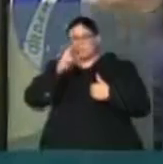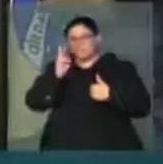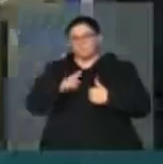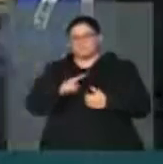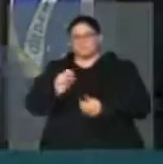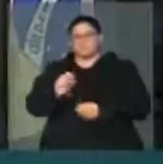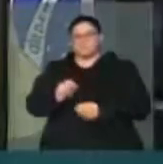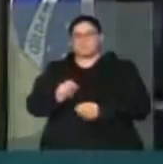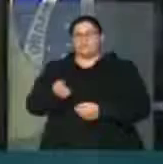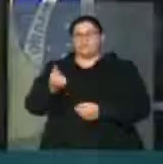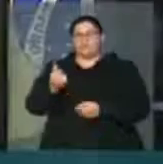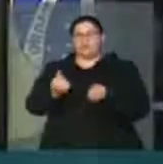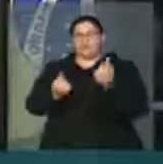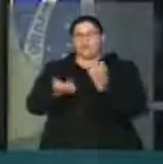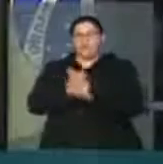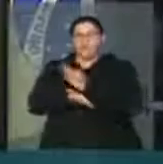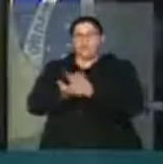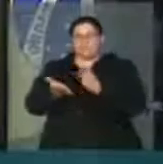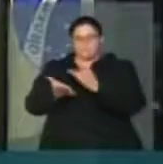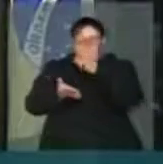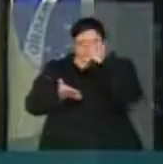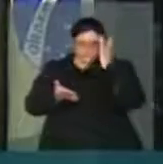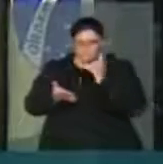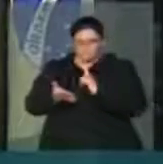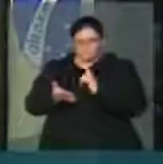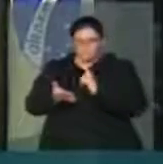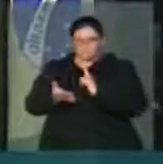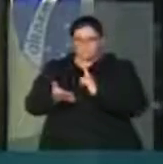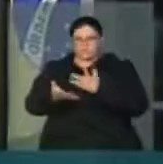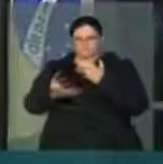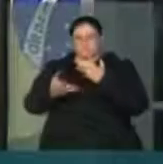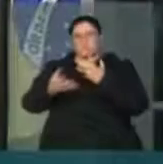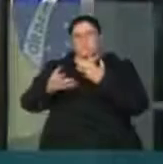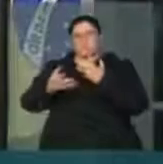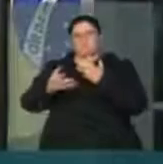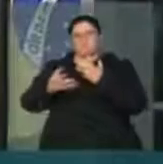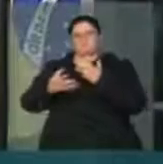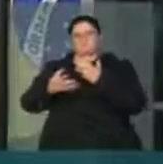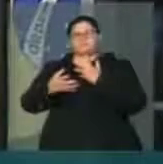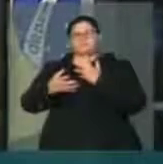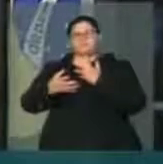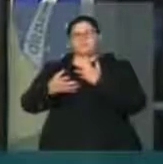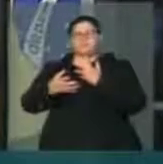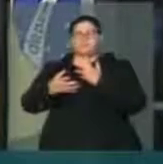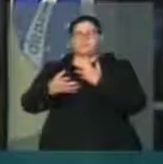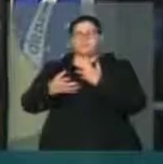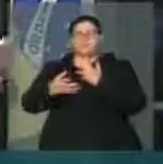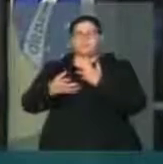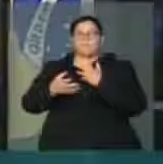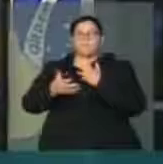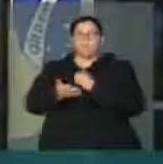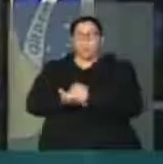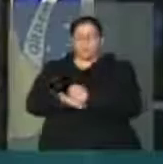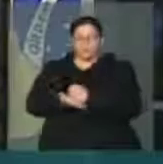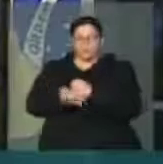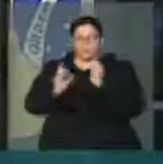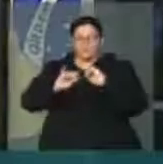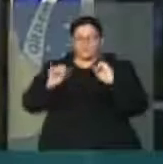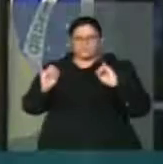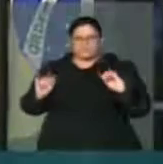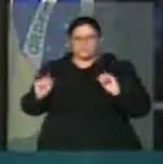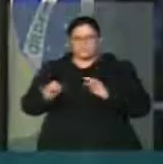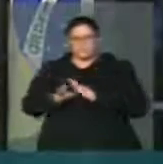lampejos daqueles que querem coibir, querem botar a mão na mídia, querem controlar a informação,